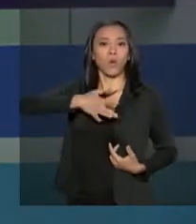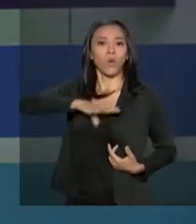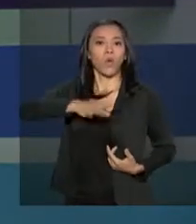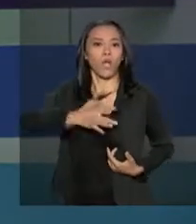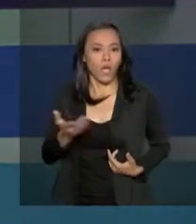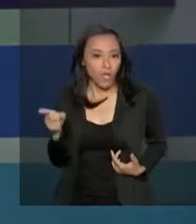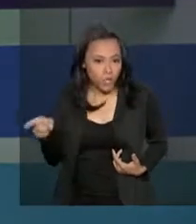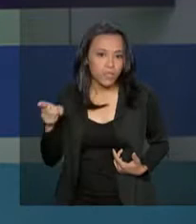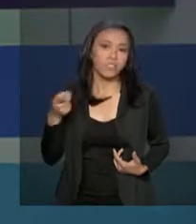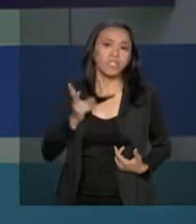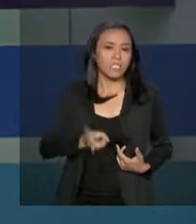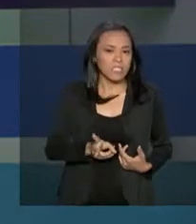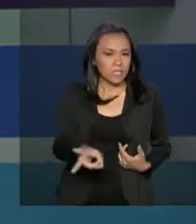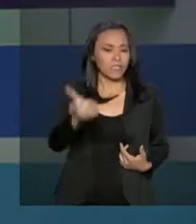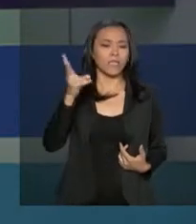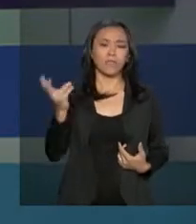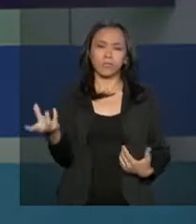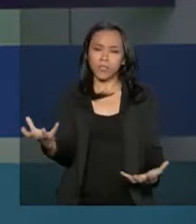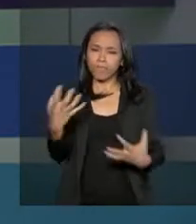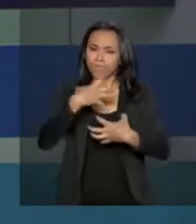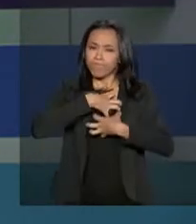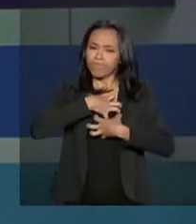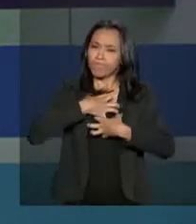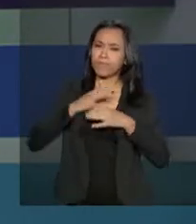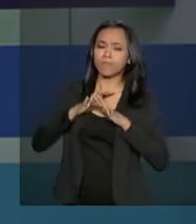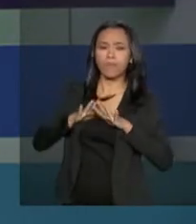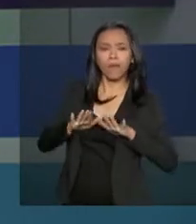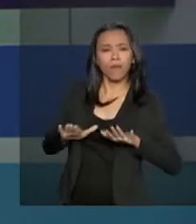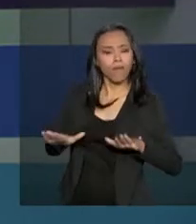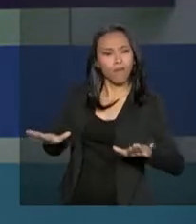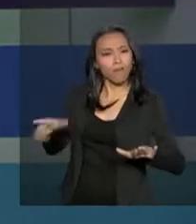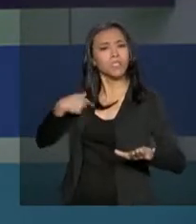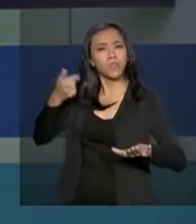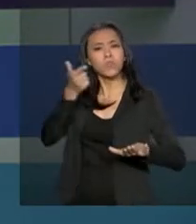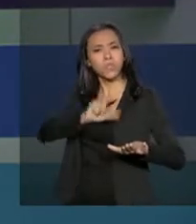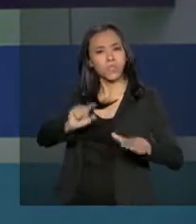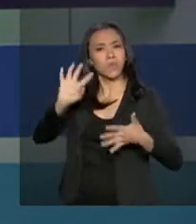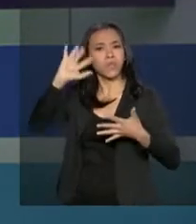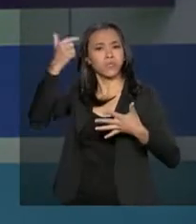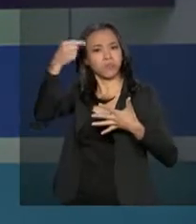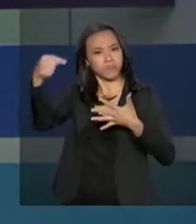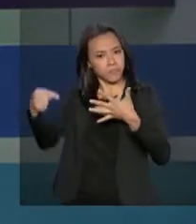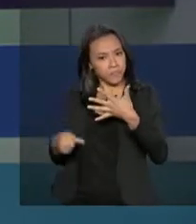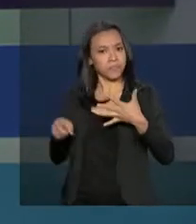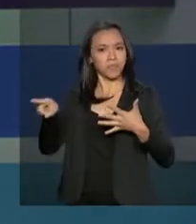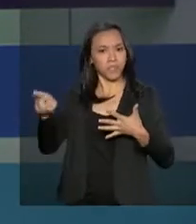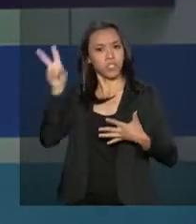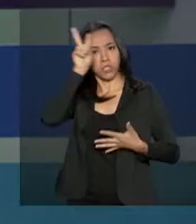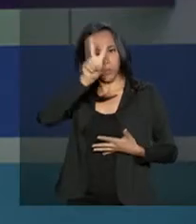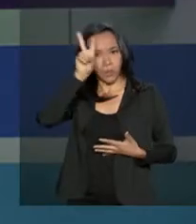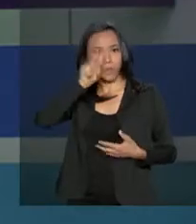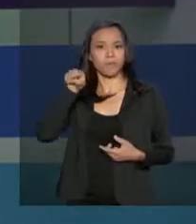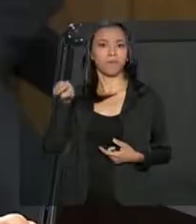frente da nação com serenidade e firmeza. Grace Mendonça afirmou que o presidente está fazendo história.